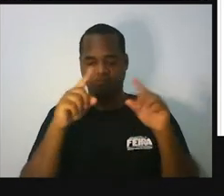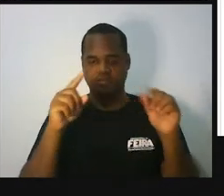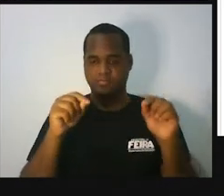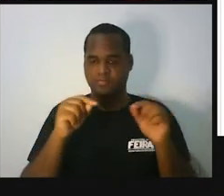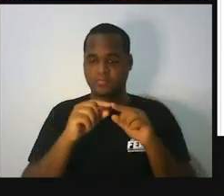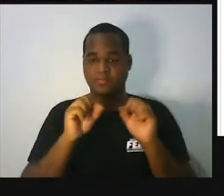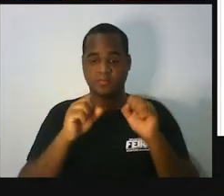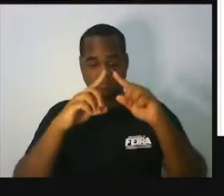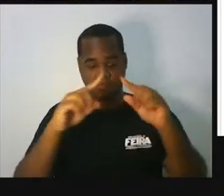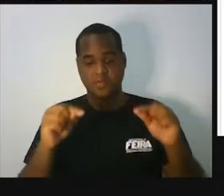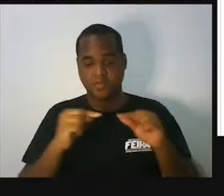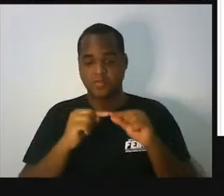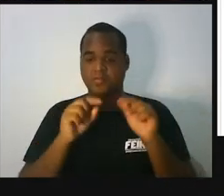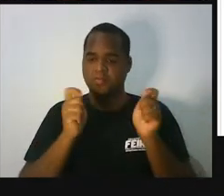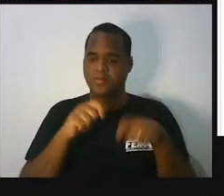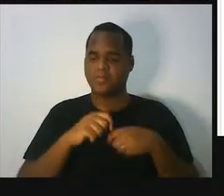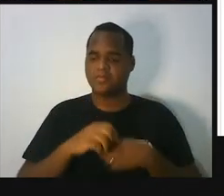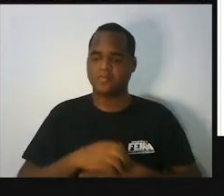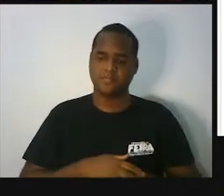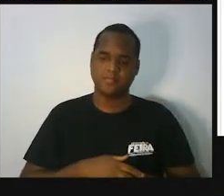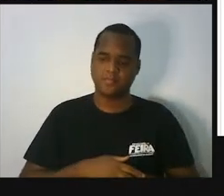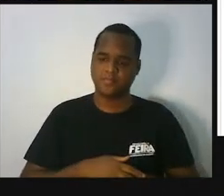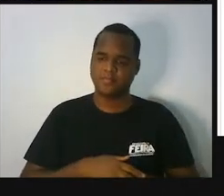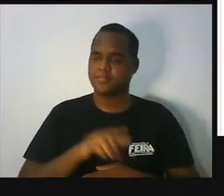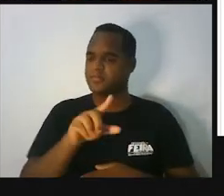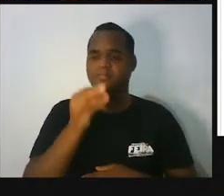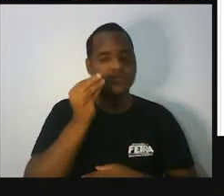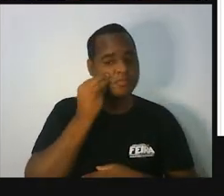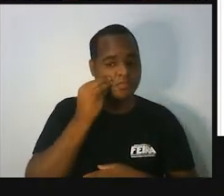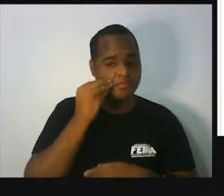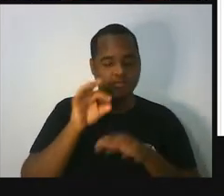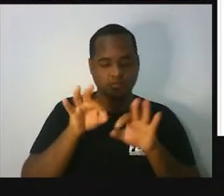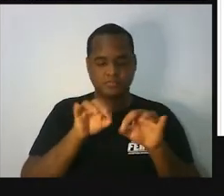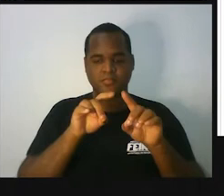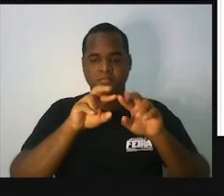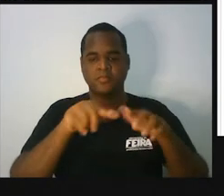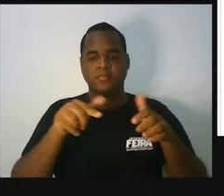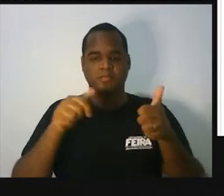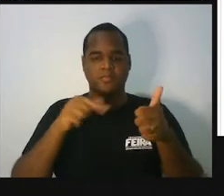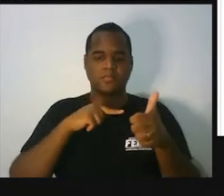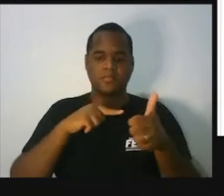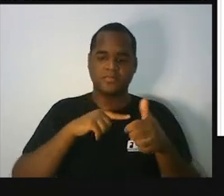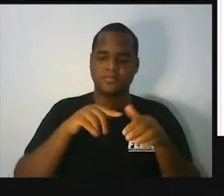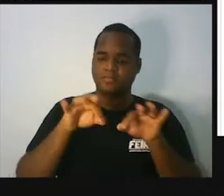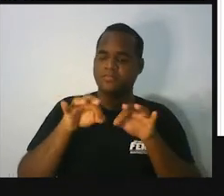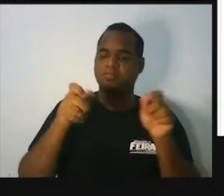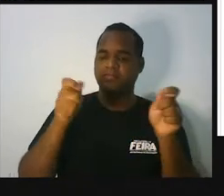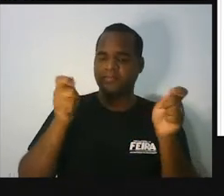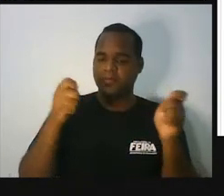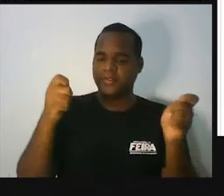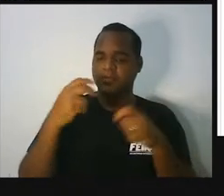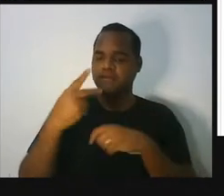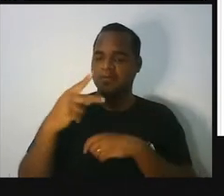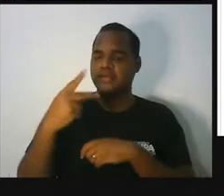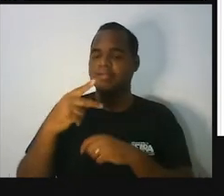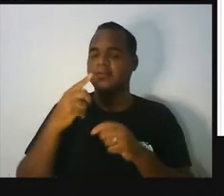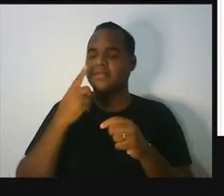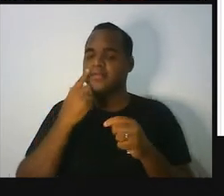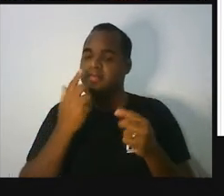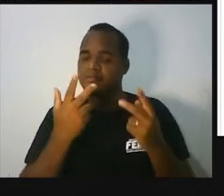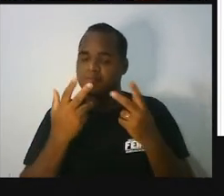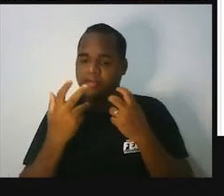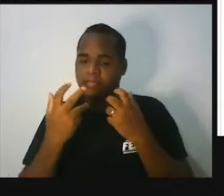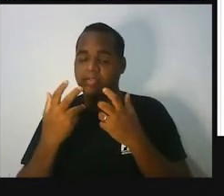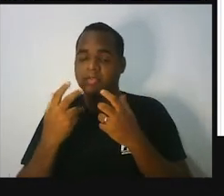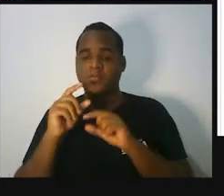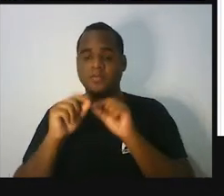triângulo. E tenta fazer ali movimentações naqueles palitos e você vai perceber que